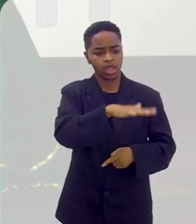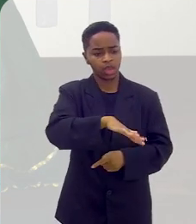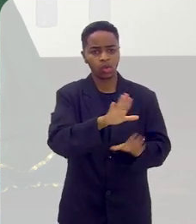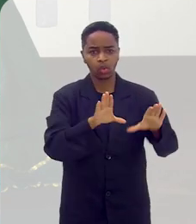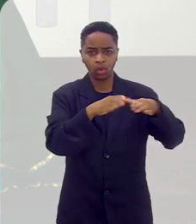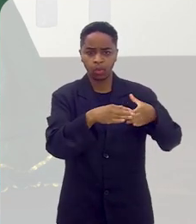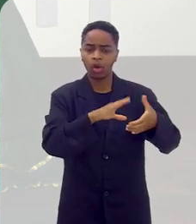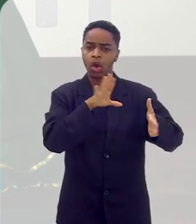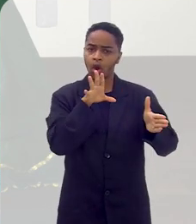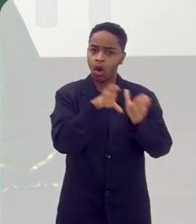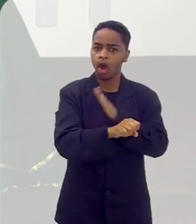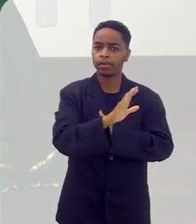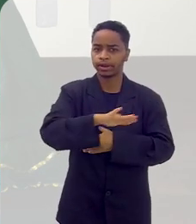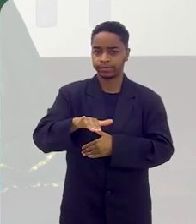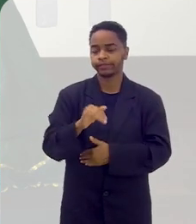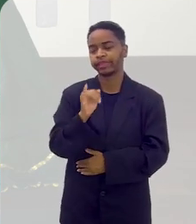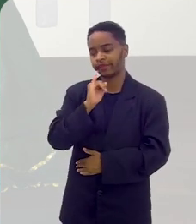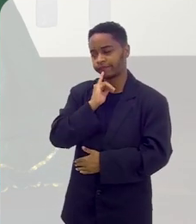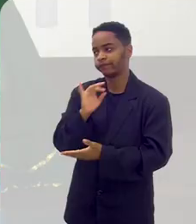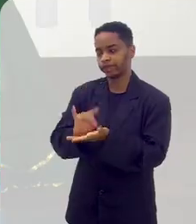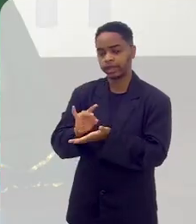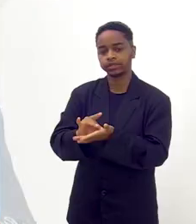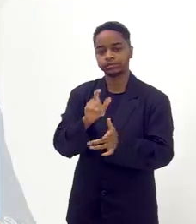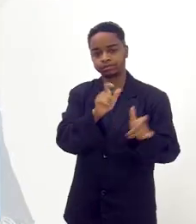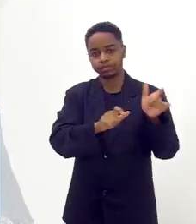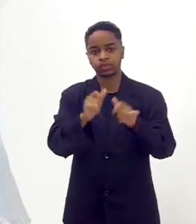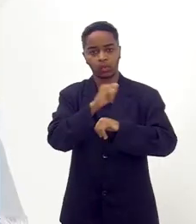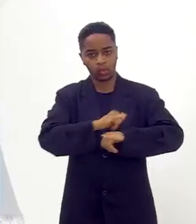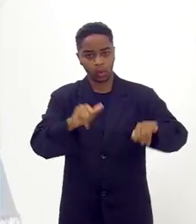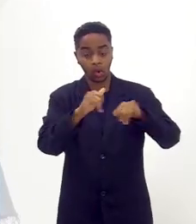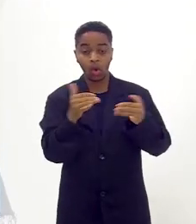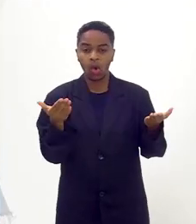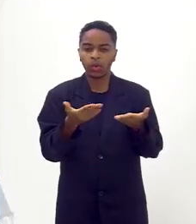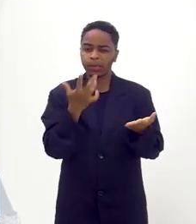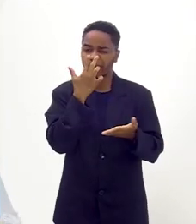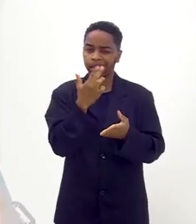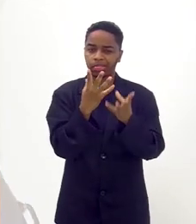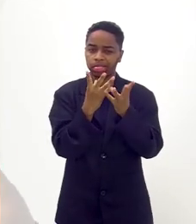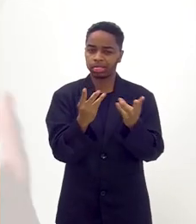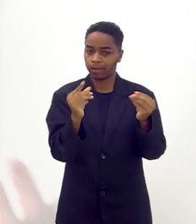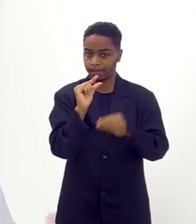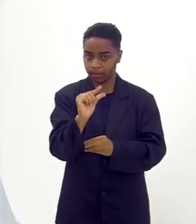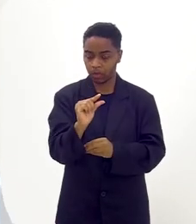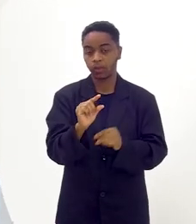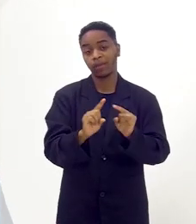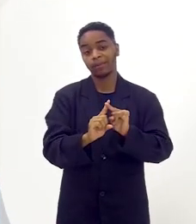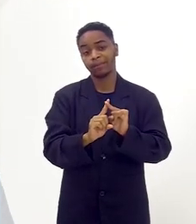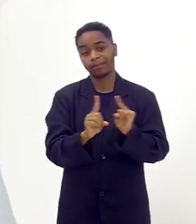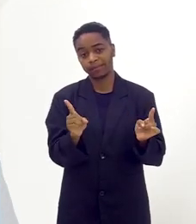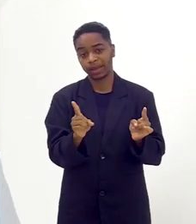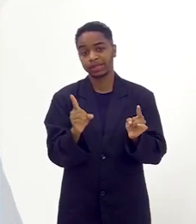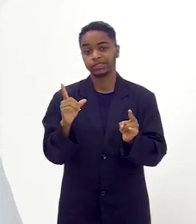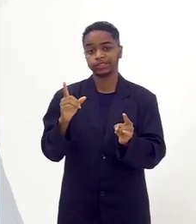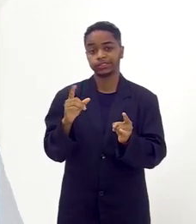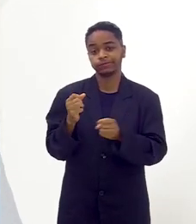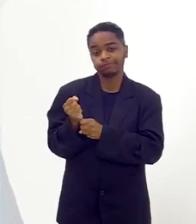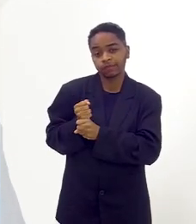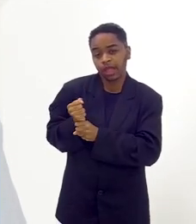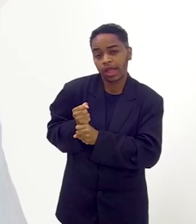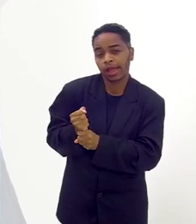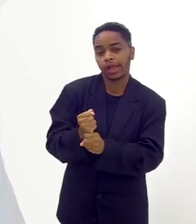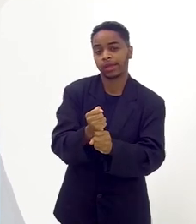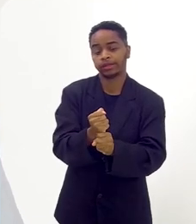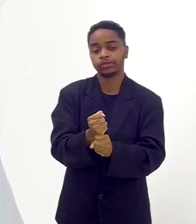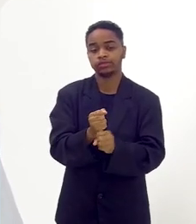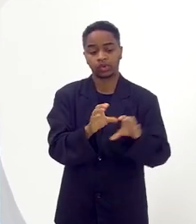roubam criancinhas. Infelizmente, isso é uma coisa que hoje a gente até desconstruiu. Tem que desconstruir. Mas durante